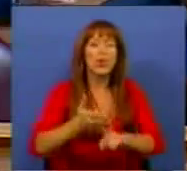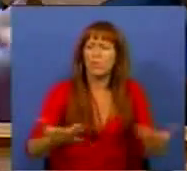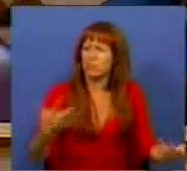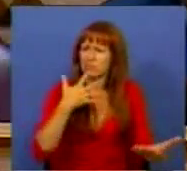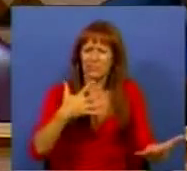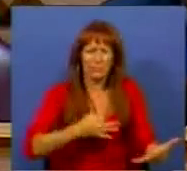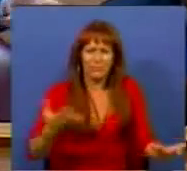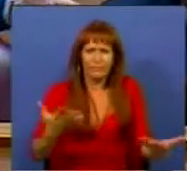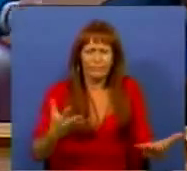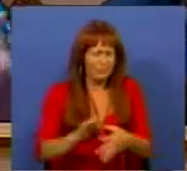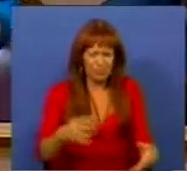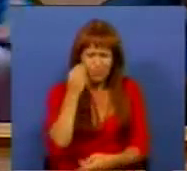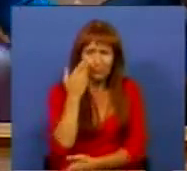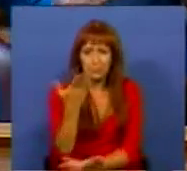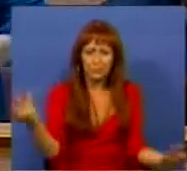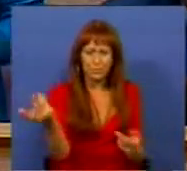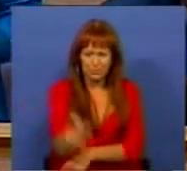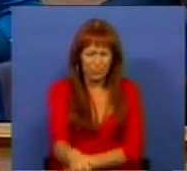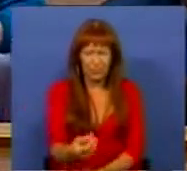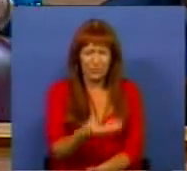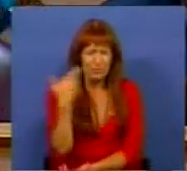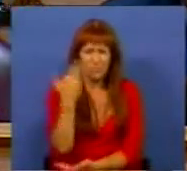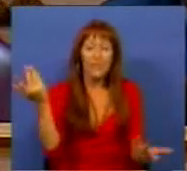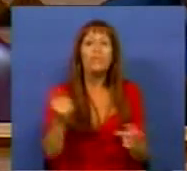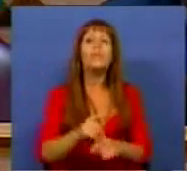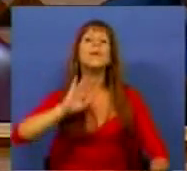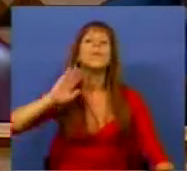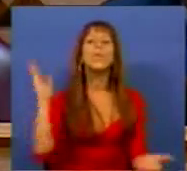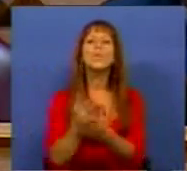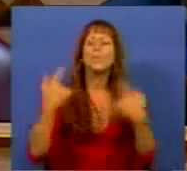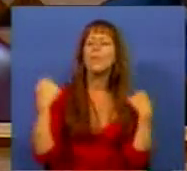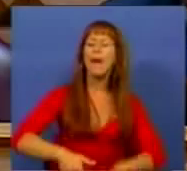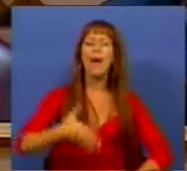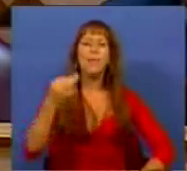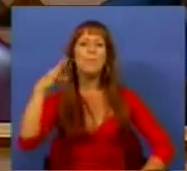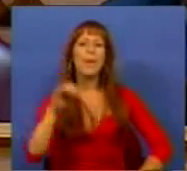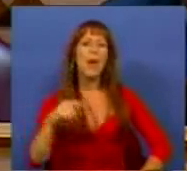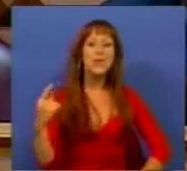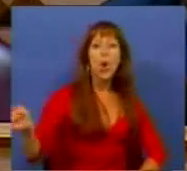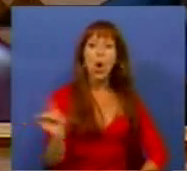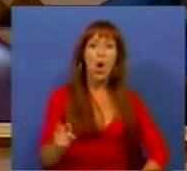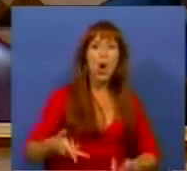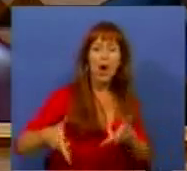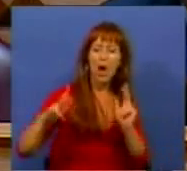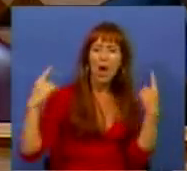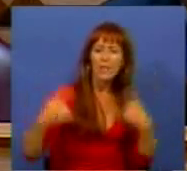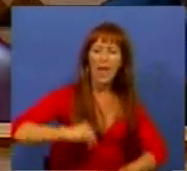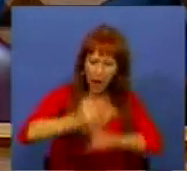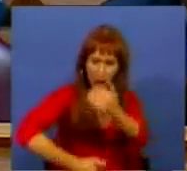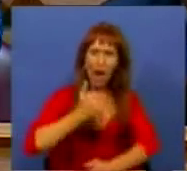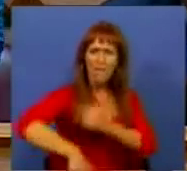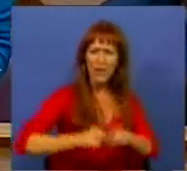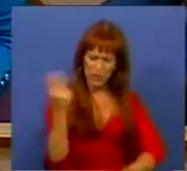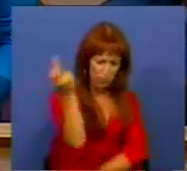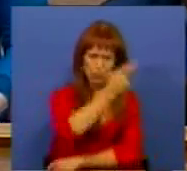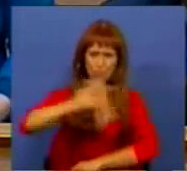completamente injustificáveis e irrisórias. E, por último, está o Partido Socialista ou não está disposto a avançar